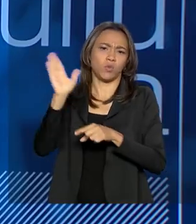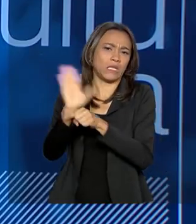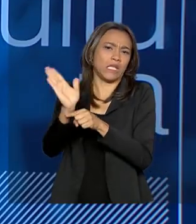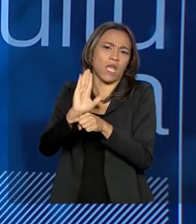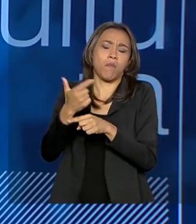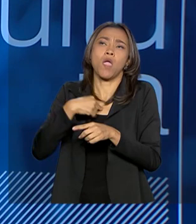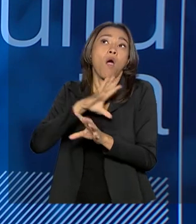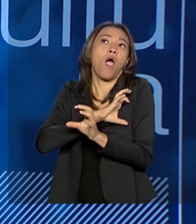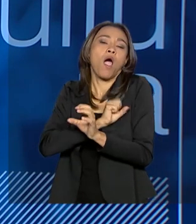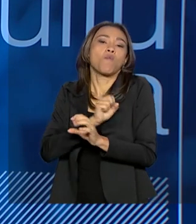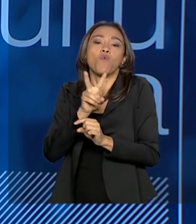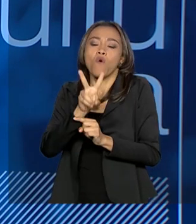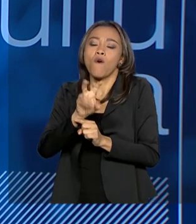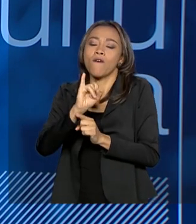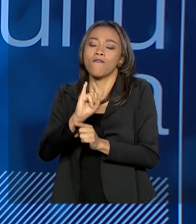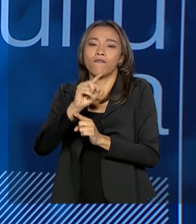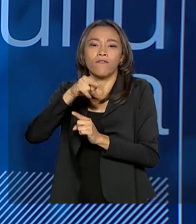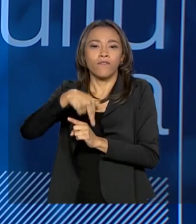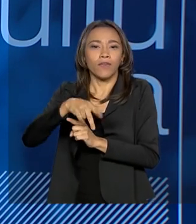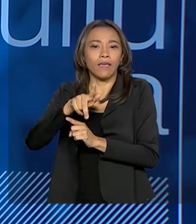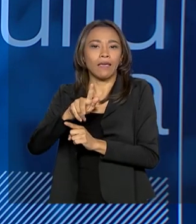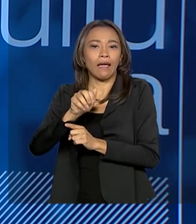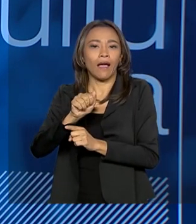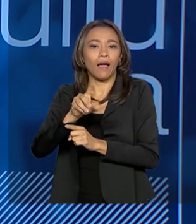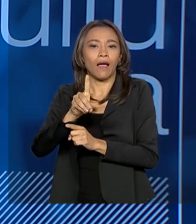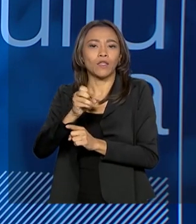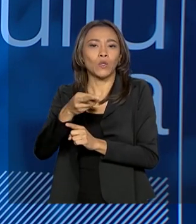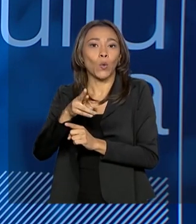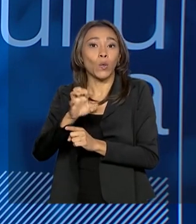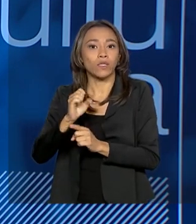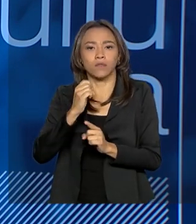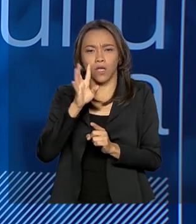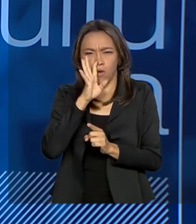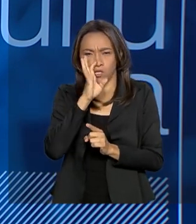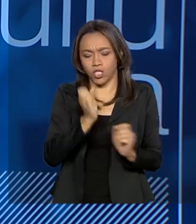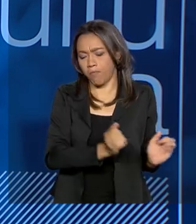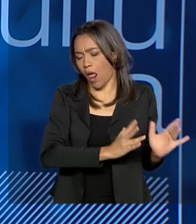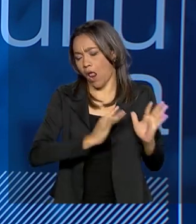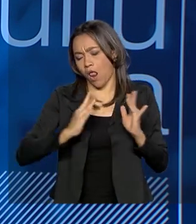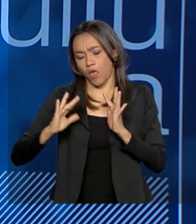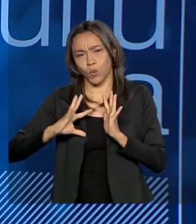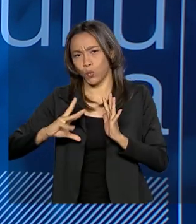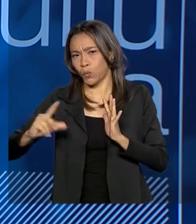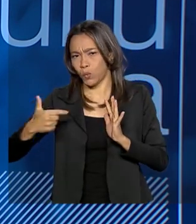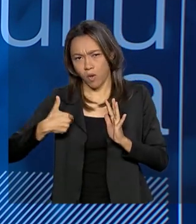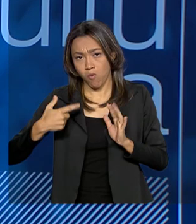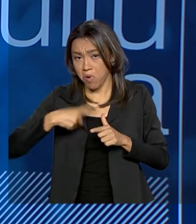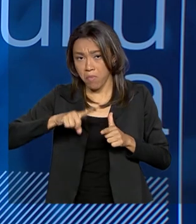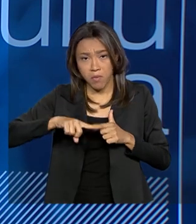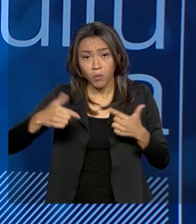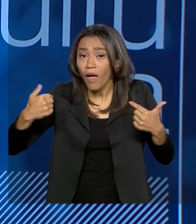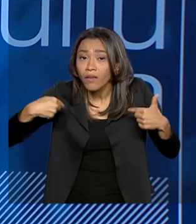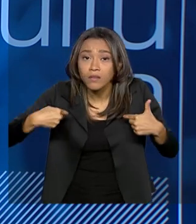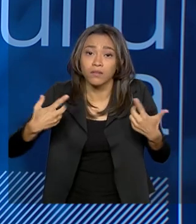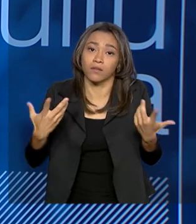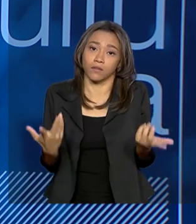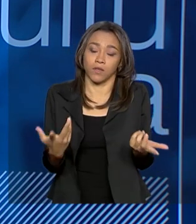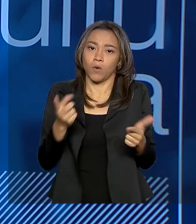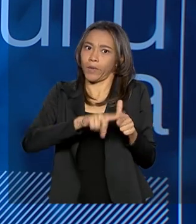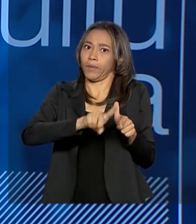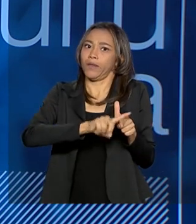Adoro Os Vingadores. Eu assisti com o meu filho toda a série dos Vingadores. Então, assim, meu problema não é com isso. O problema é quando